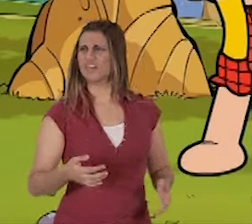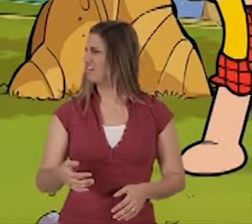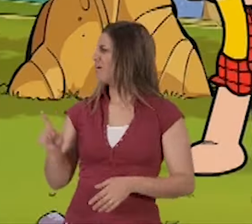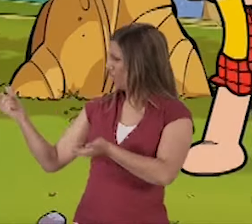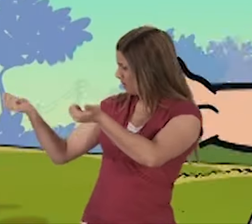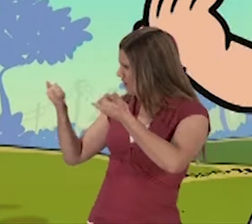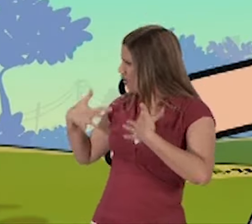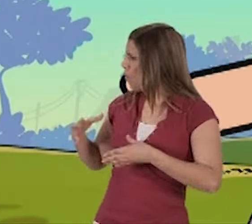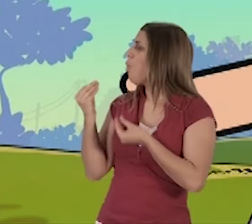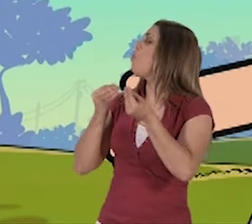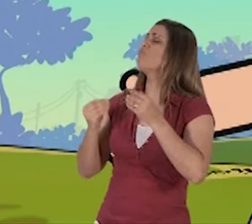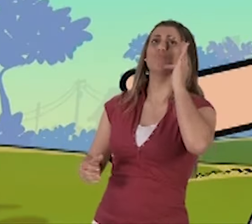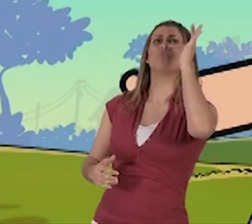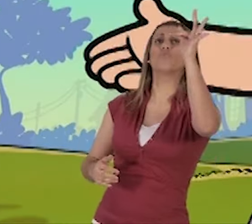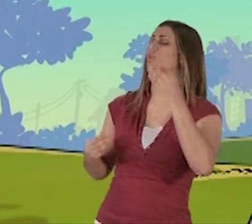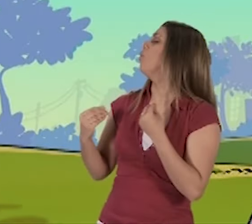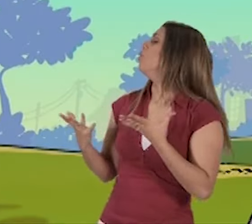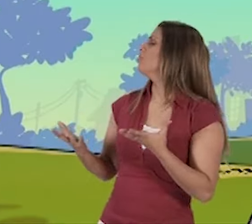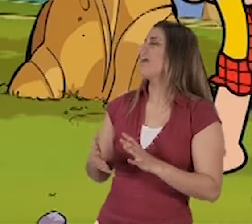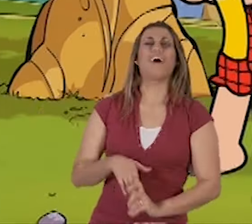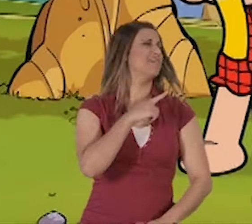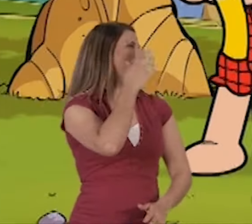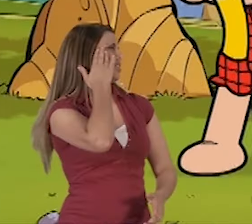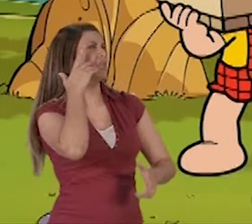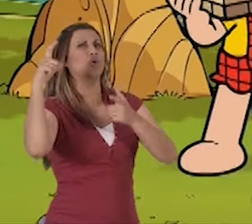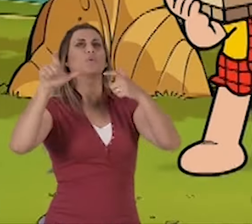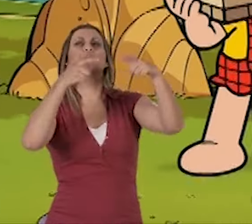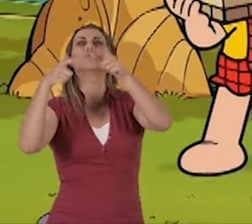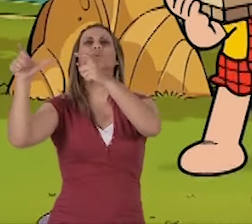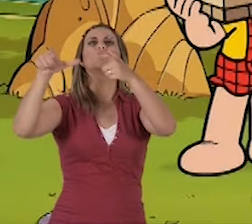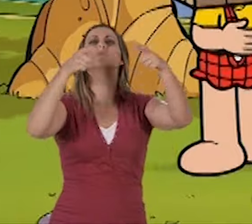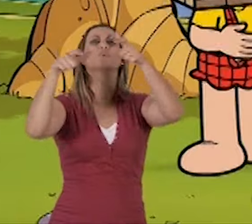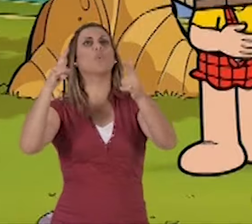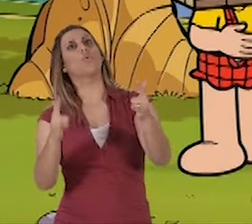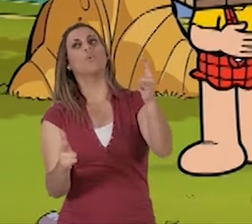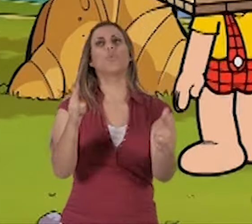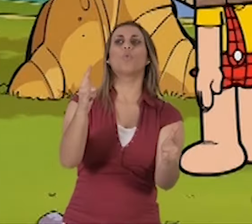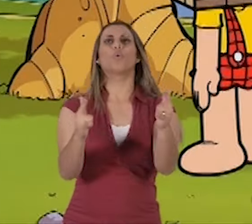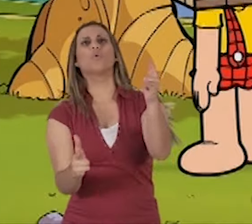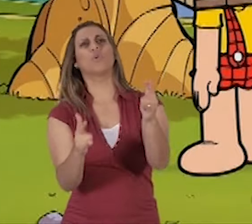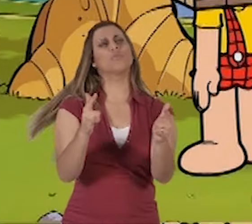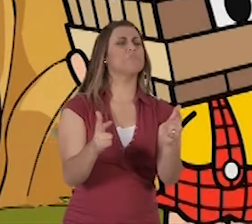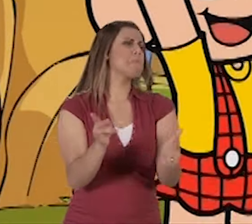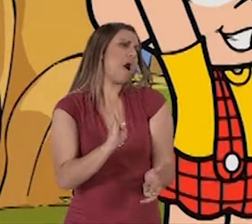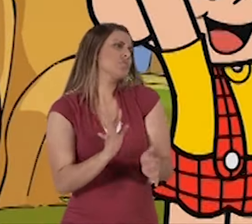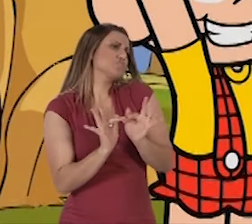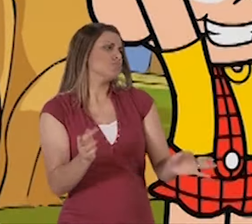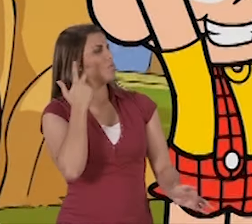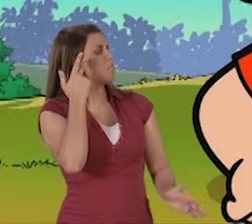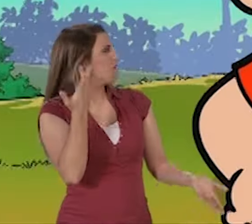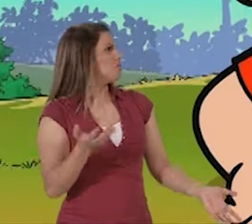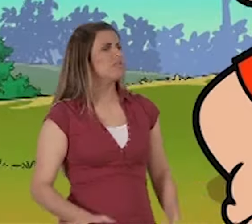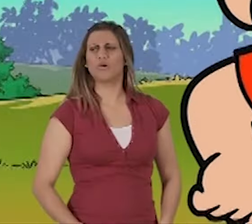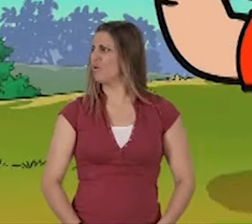Que que foi, ô? Você tem que me contar como que é o futuro, né? Ah, você sabe, navizinhas voando, robôs pra todo lado... O básico,